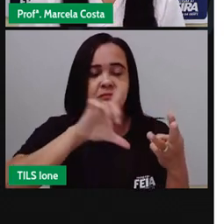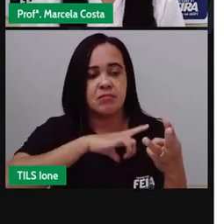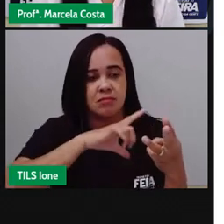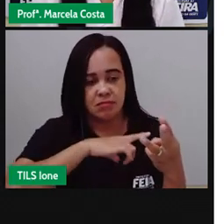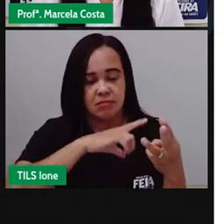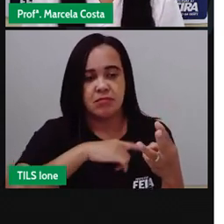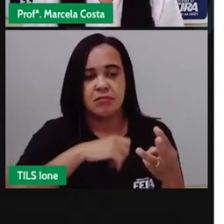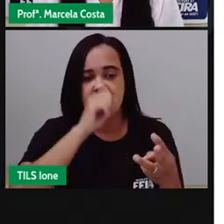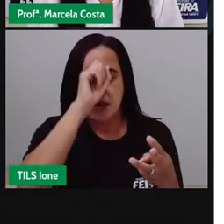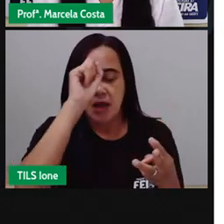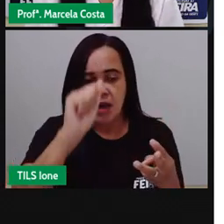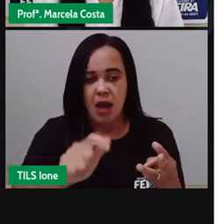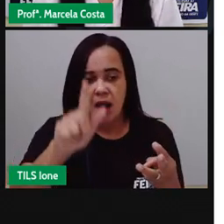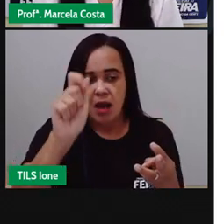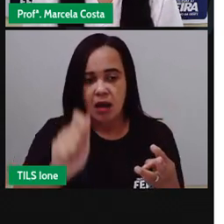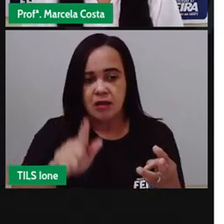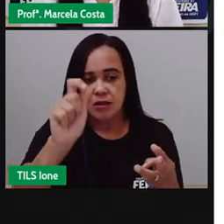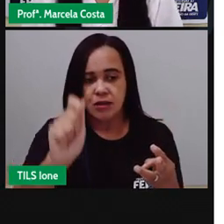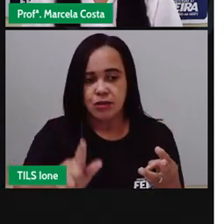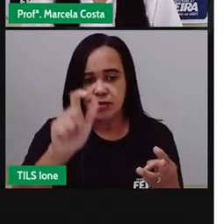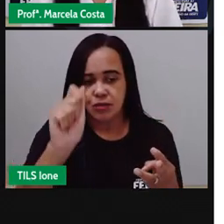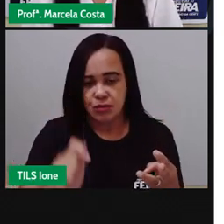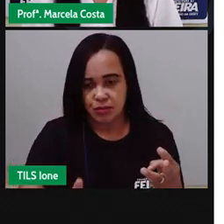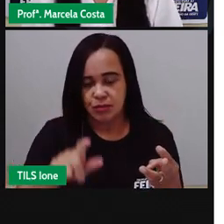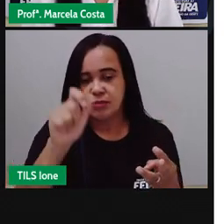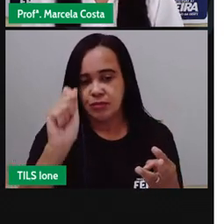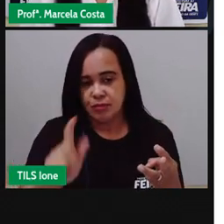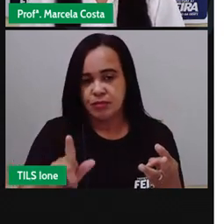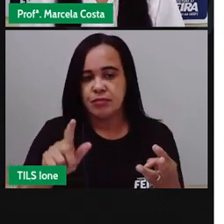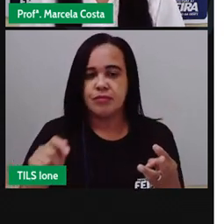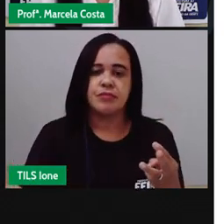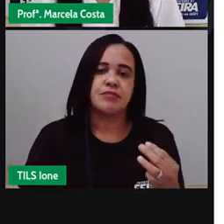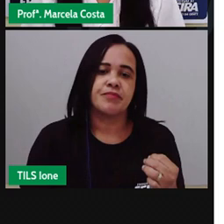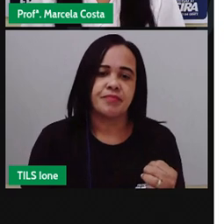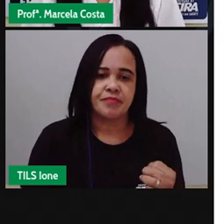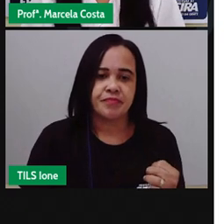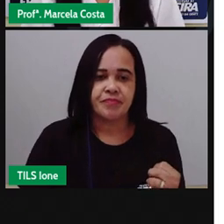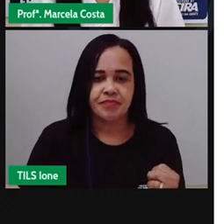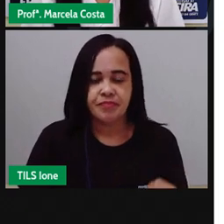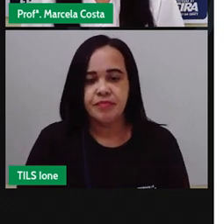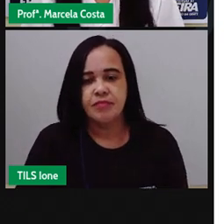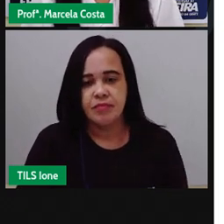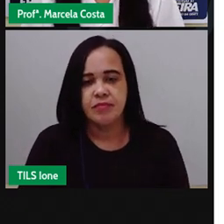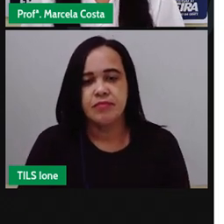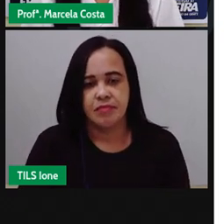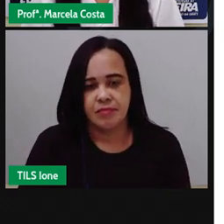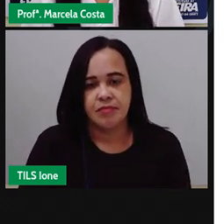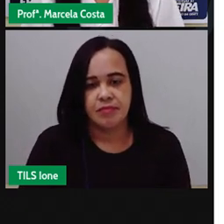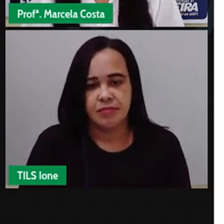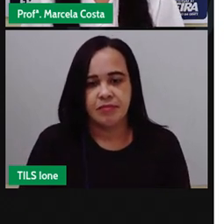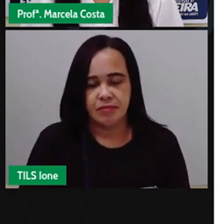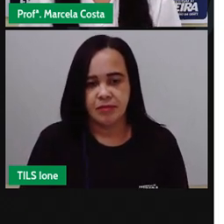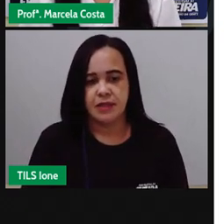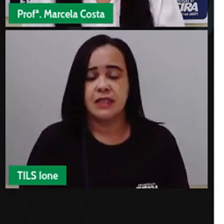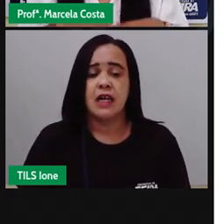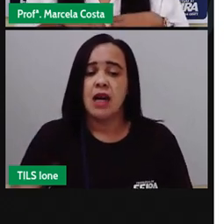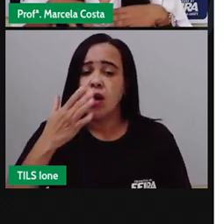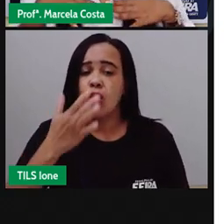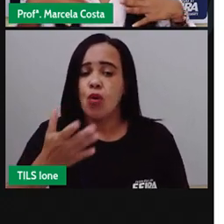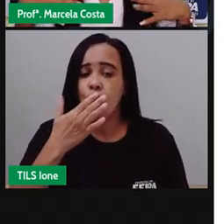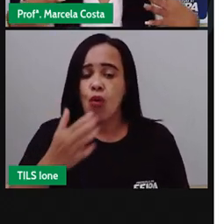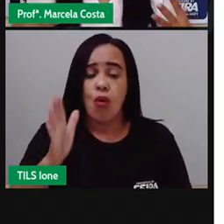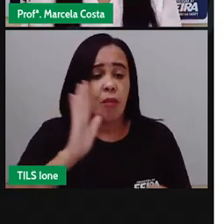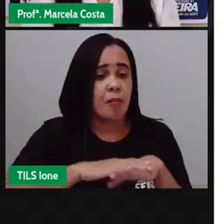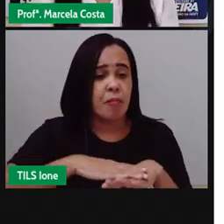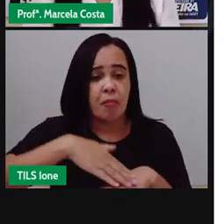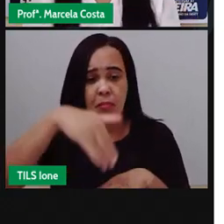vejam que a gente está marcando os brinquedos em que tem a cor predominante que tem